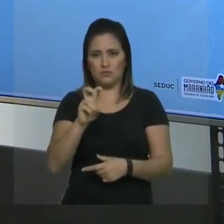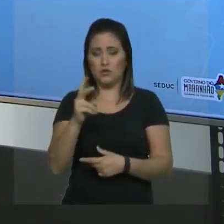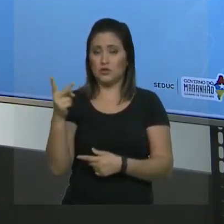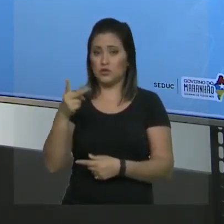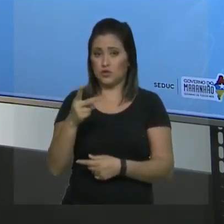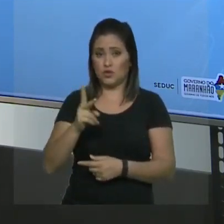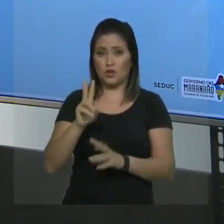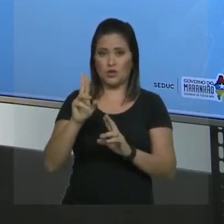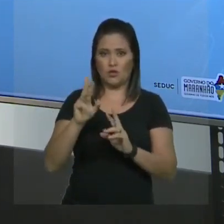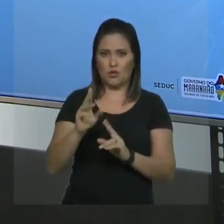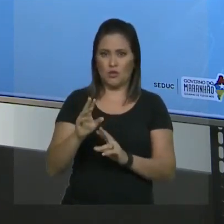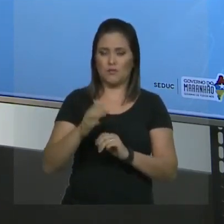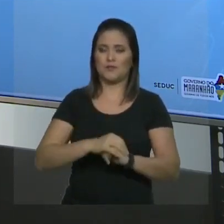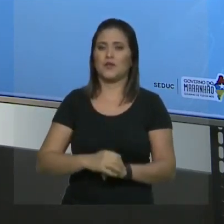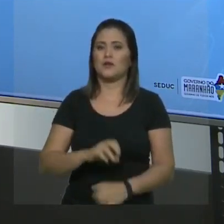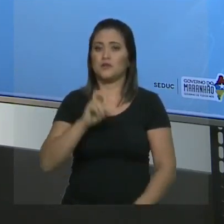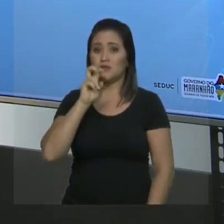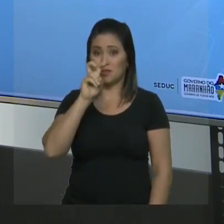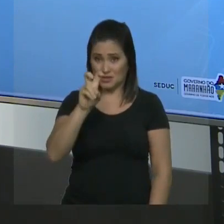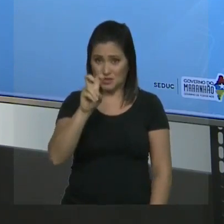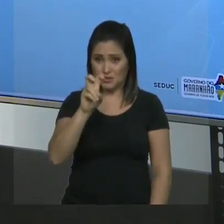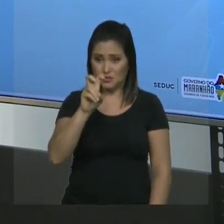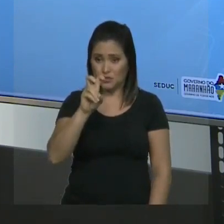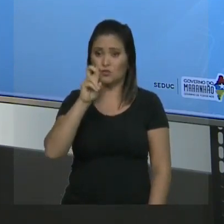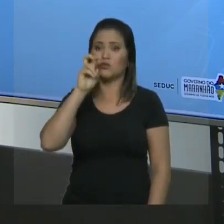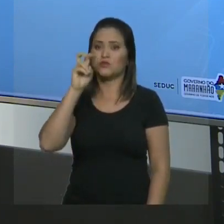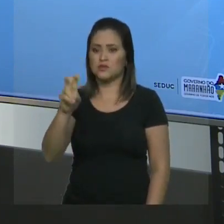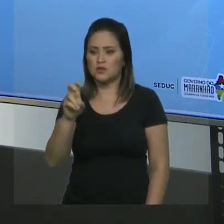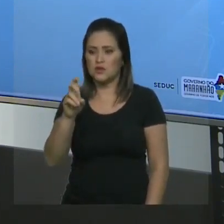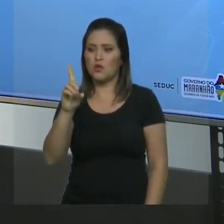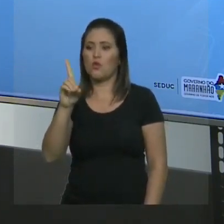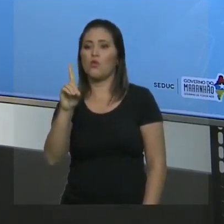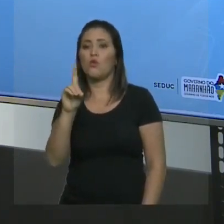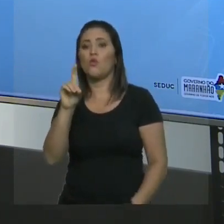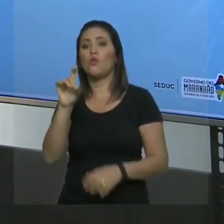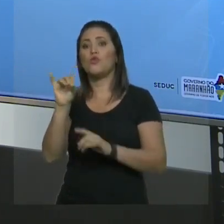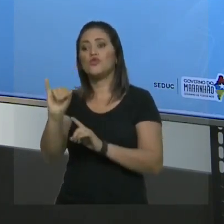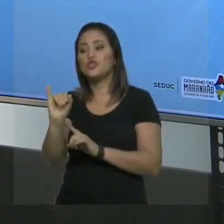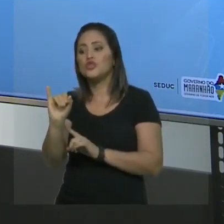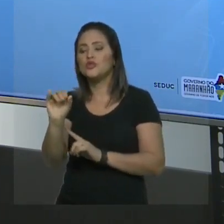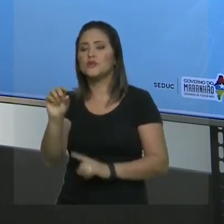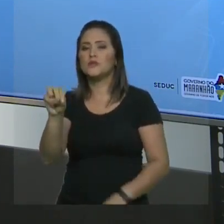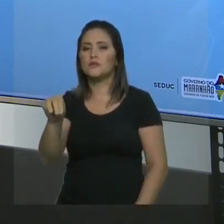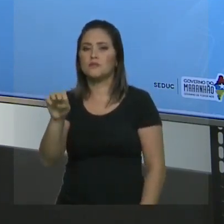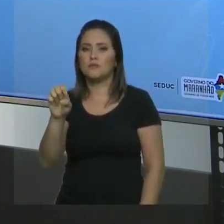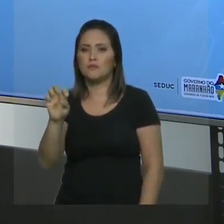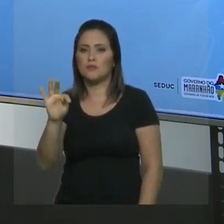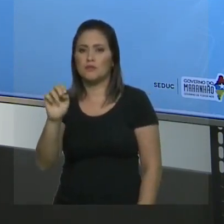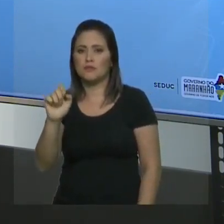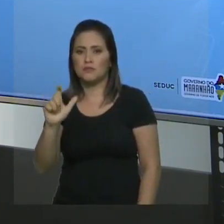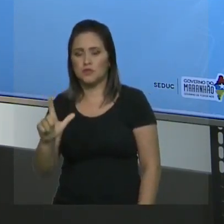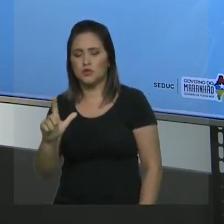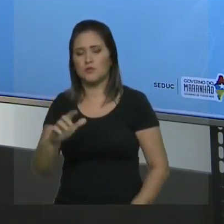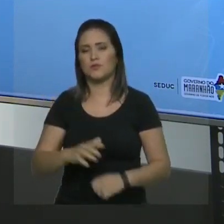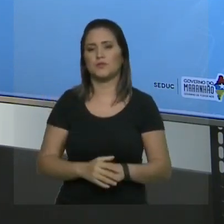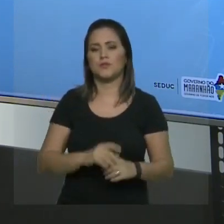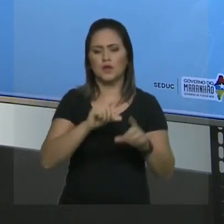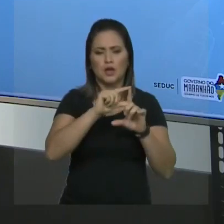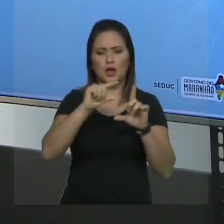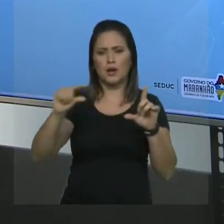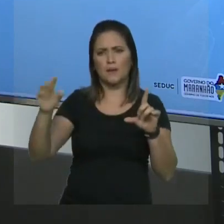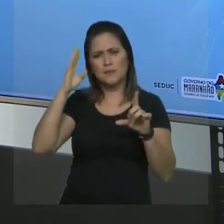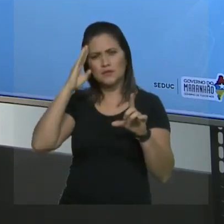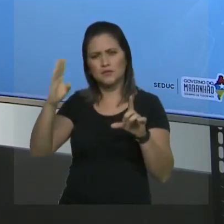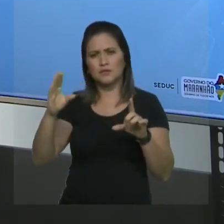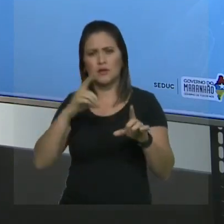Dois metil. Então ficaria como? 5,5 de metil. E a cadeia principal? 1, 2, 3, 4,